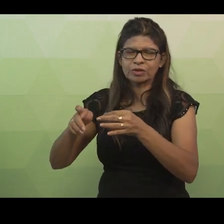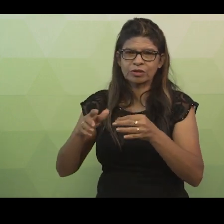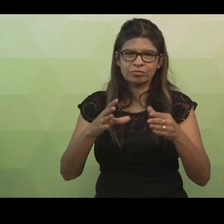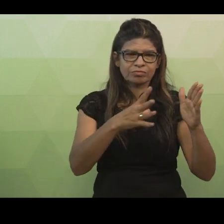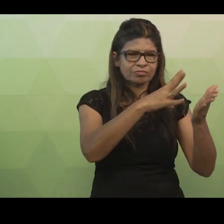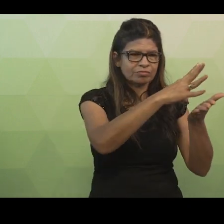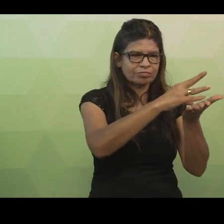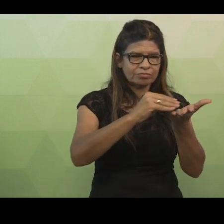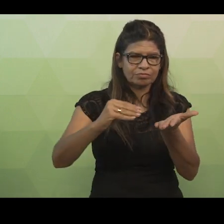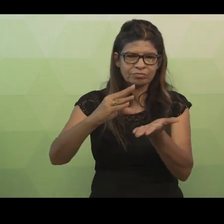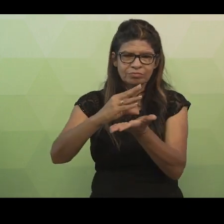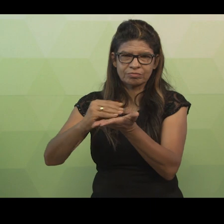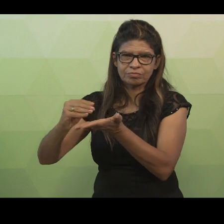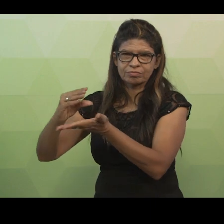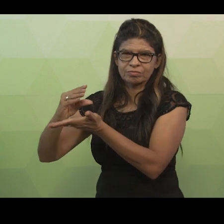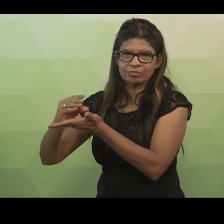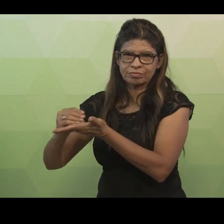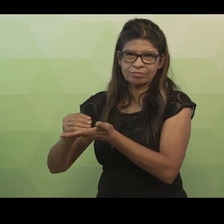atributos dessa classe.